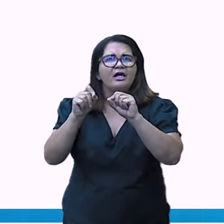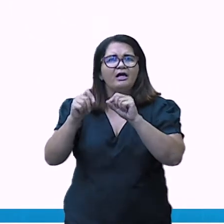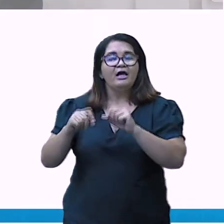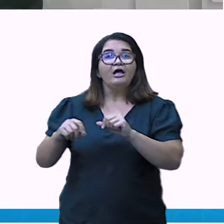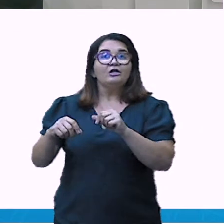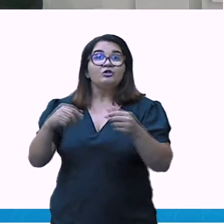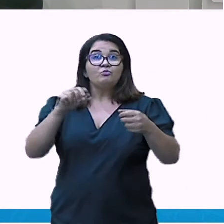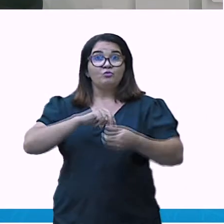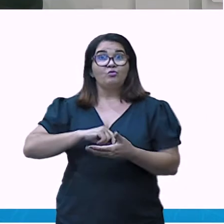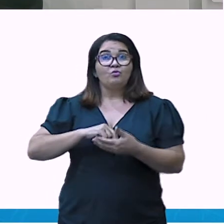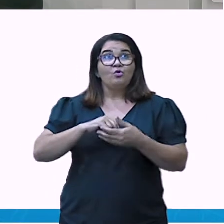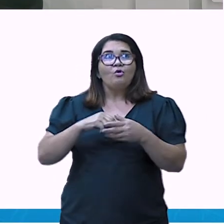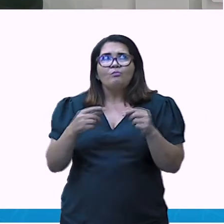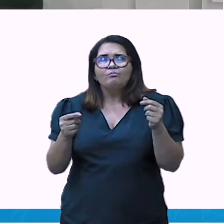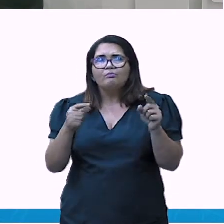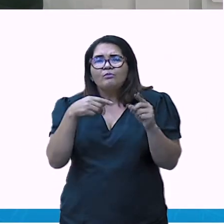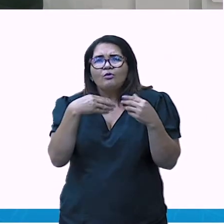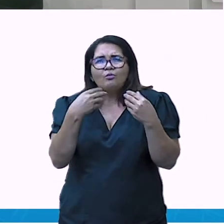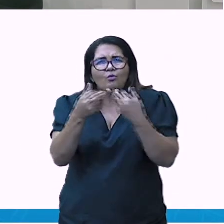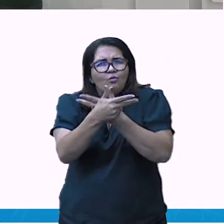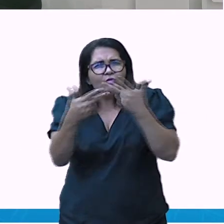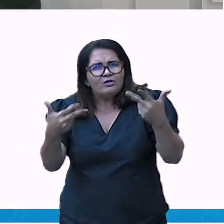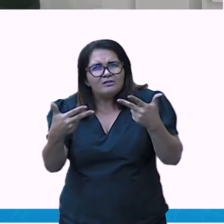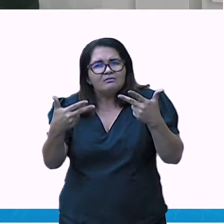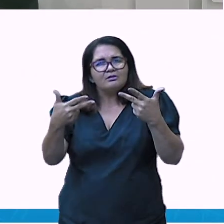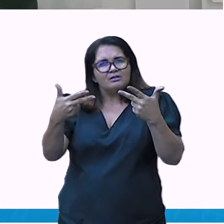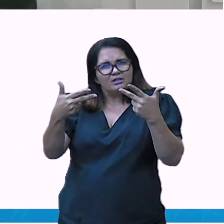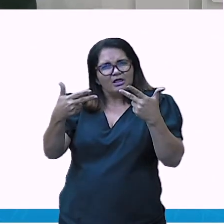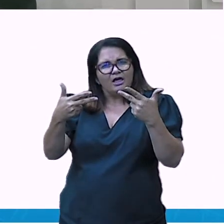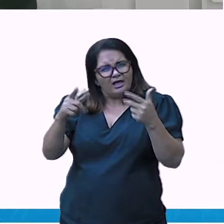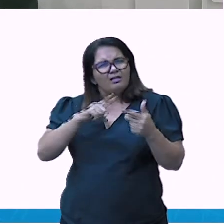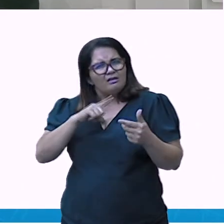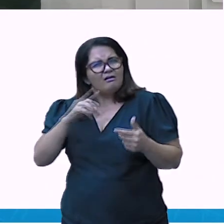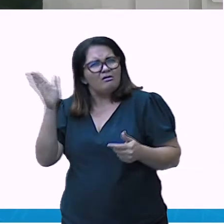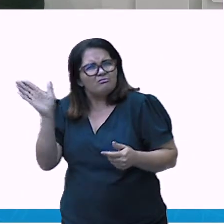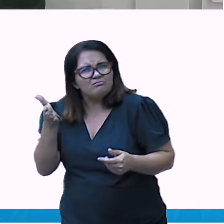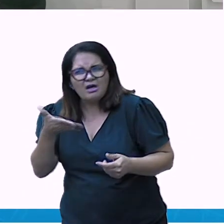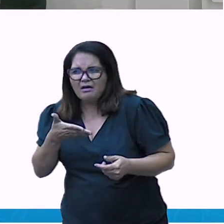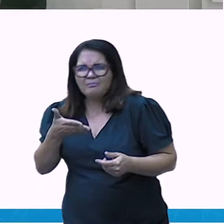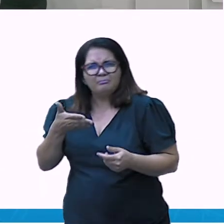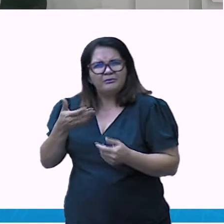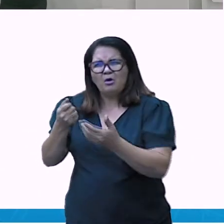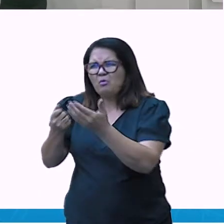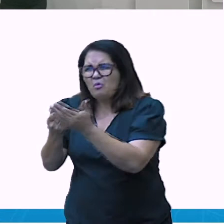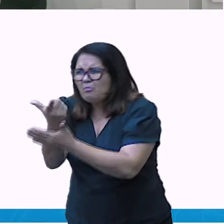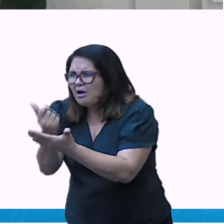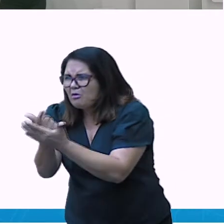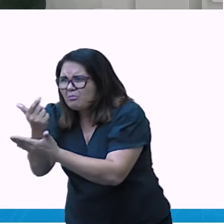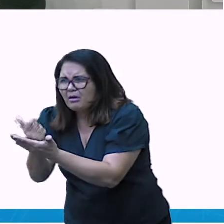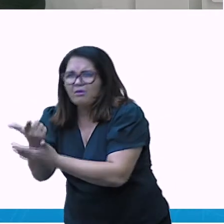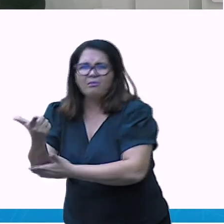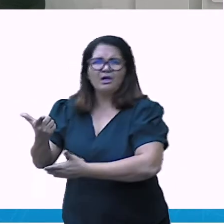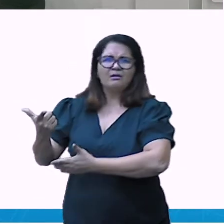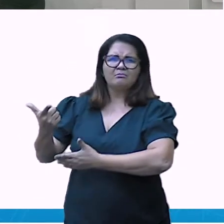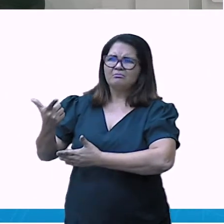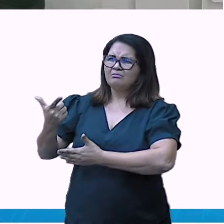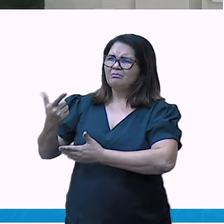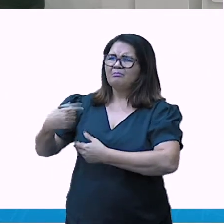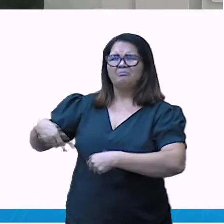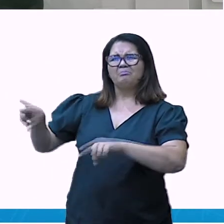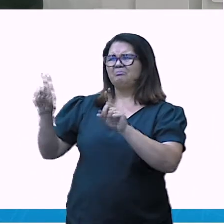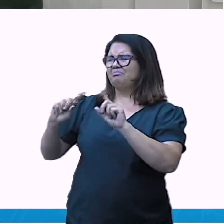críticos em relação, né, ao que consumimos, nós devemos pensar em adquirir